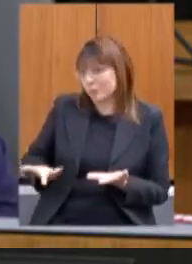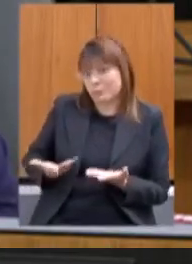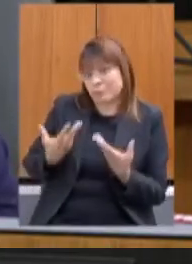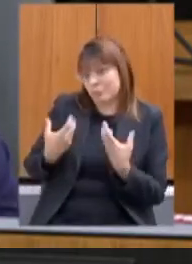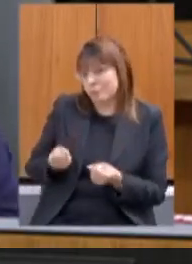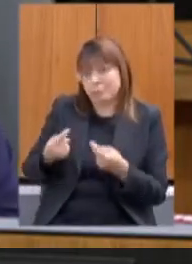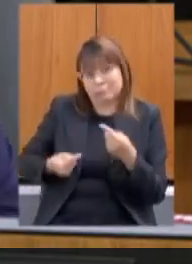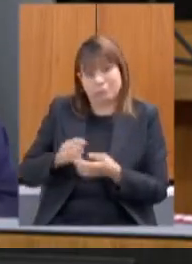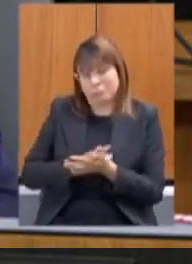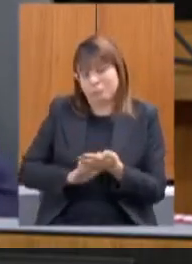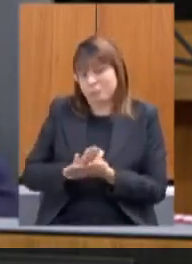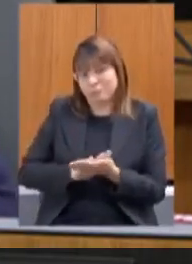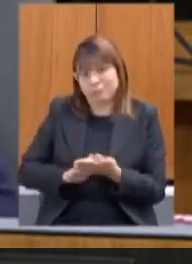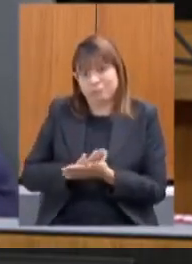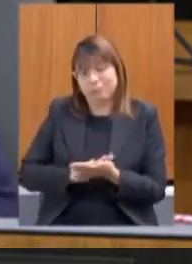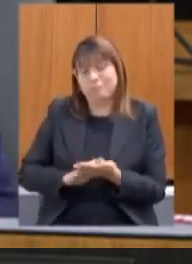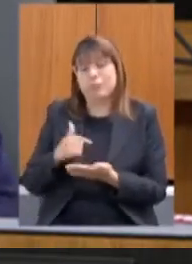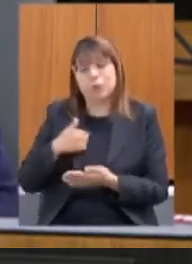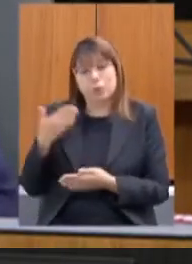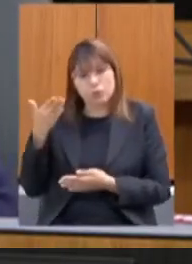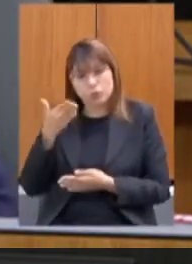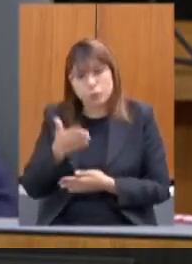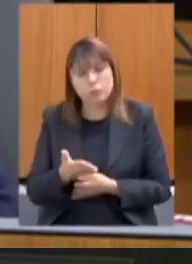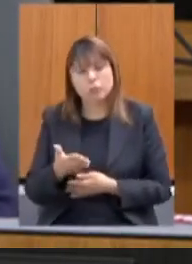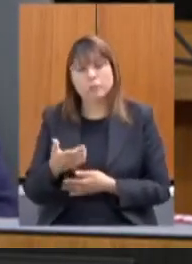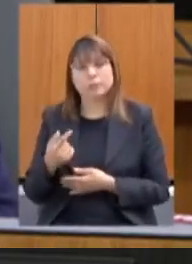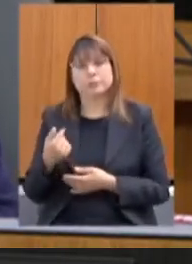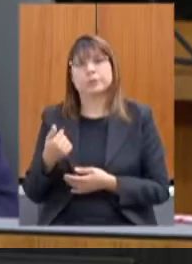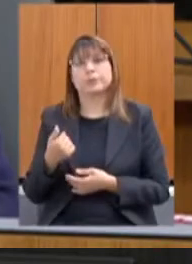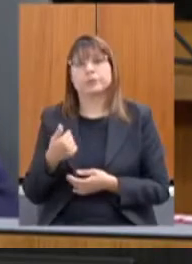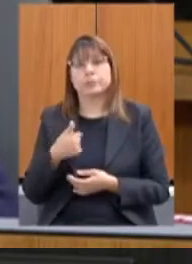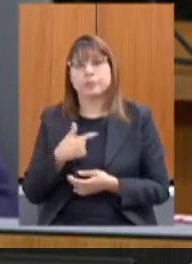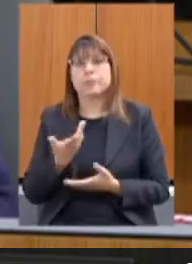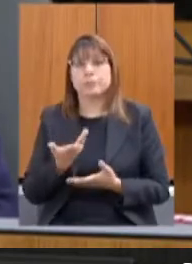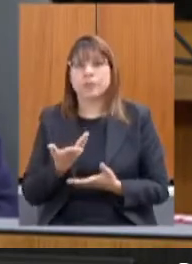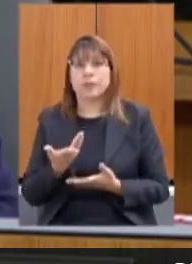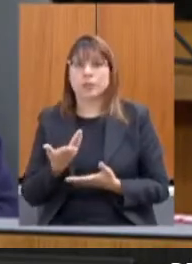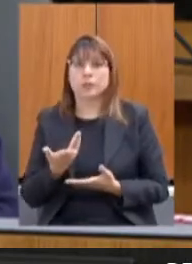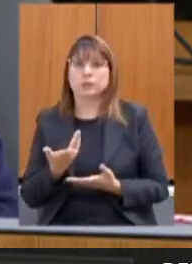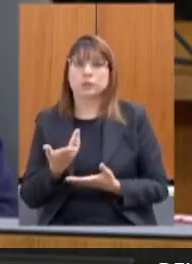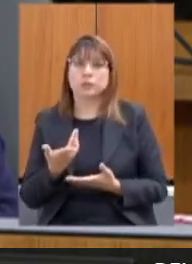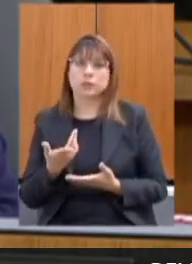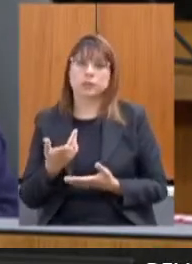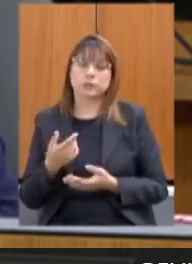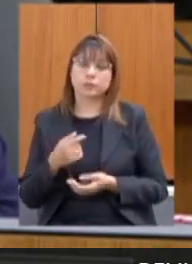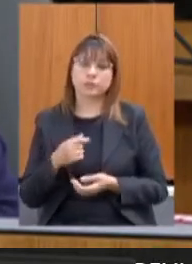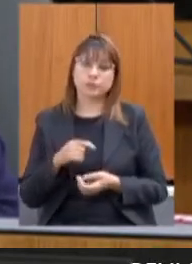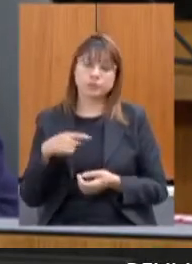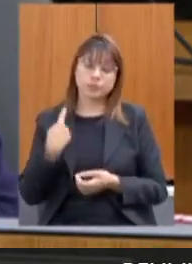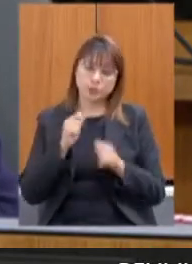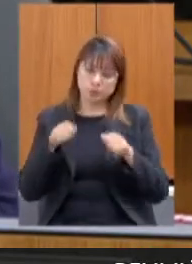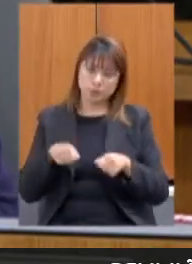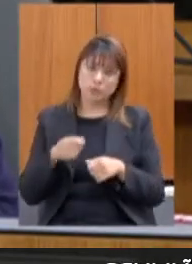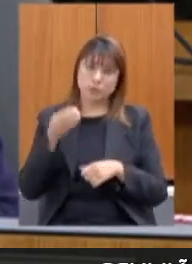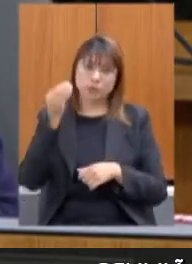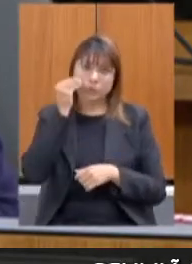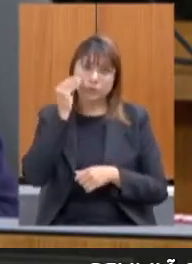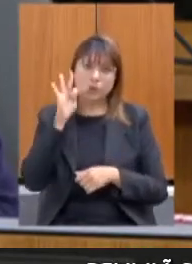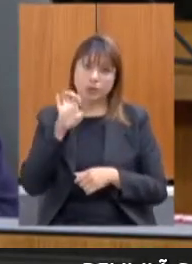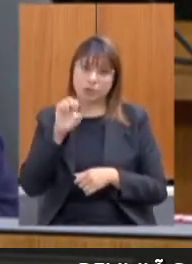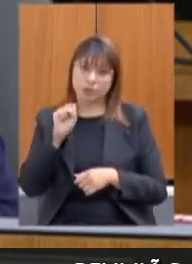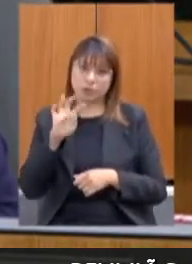mediar o conflito. Eu estive lá, quando eu retornei, eu tive o privilégio, porque eu acho que a gente que tem a condição de fazer teste é